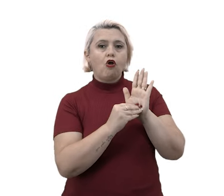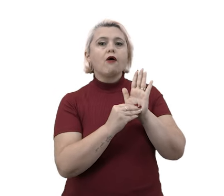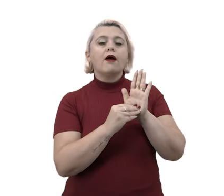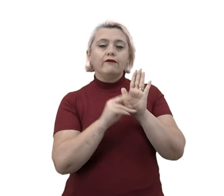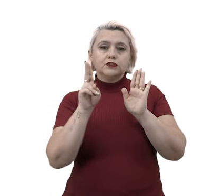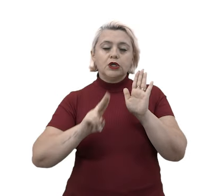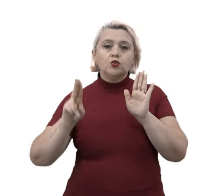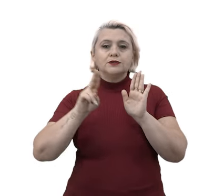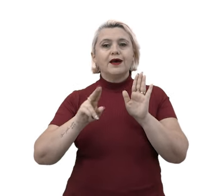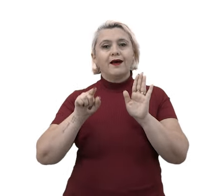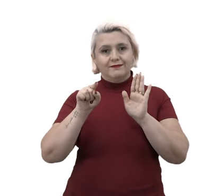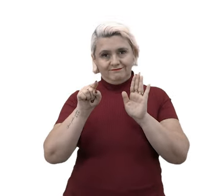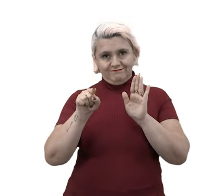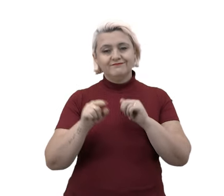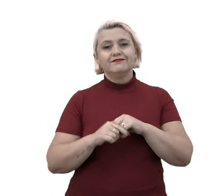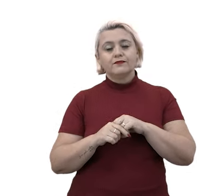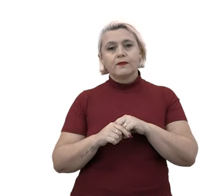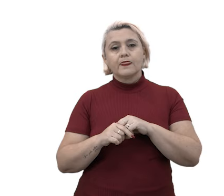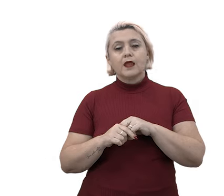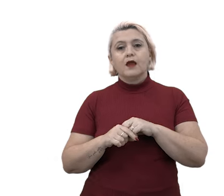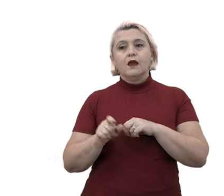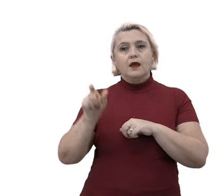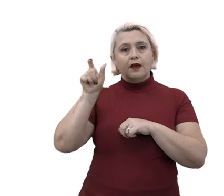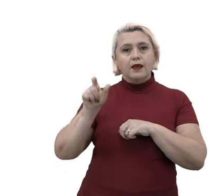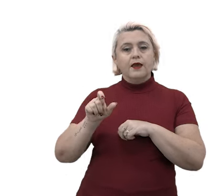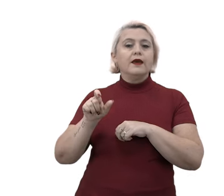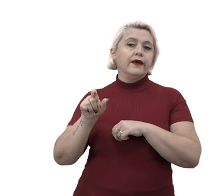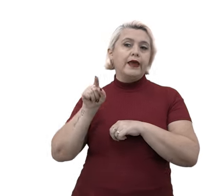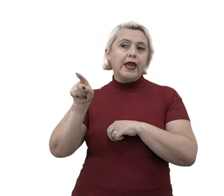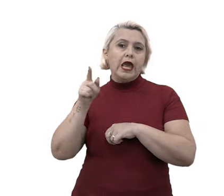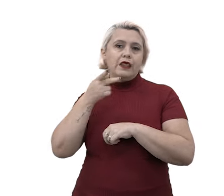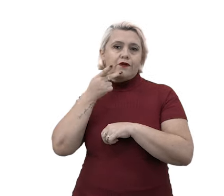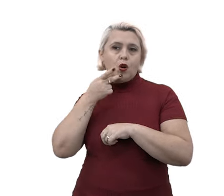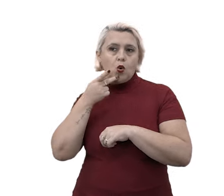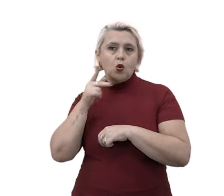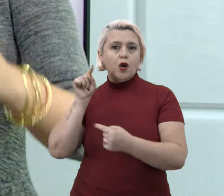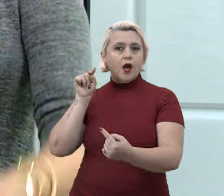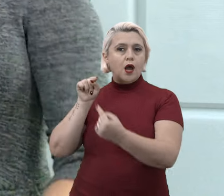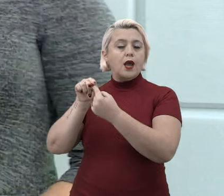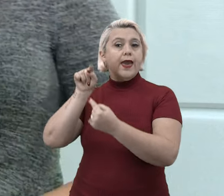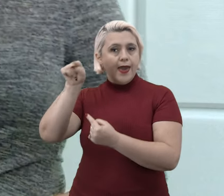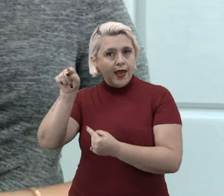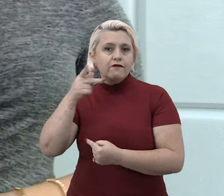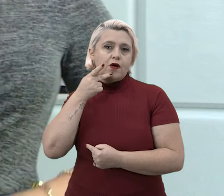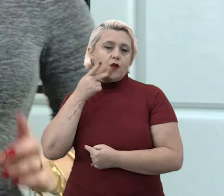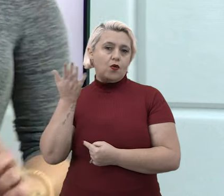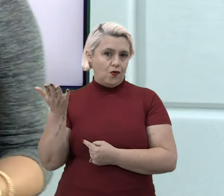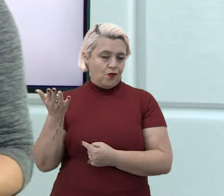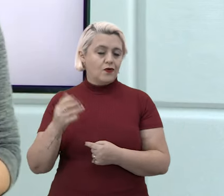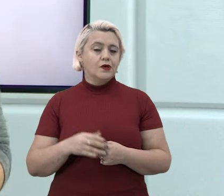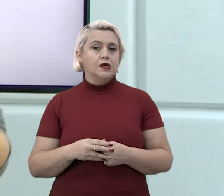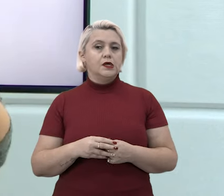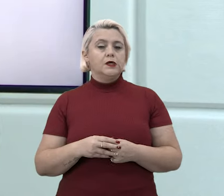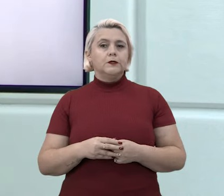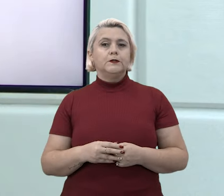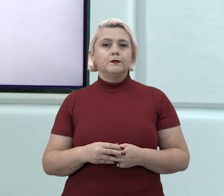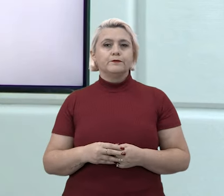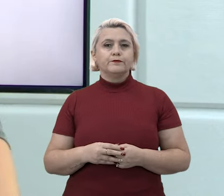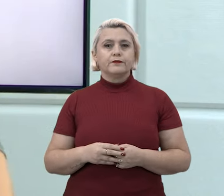deve aparecer quando você usa esse tipo de argumento. Segundo o fulano de tal, de acordo com o fulano de tal,